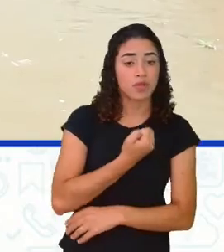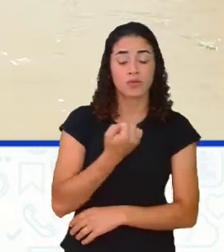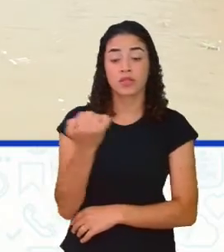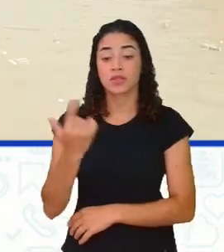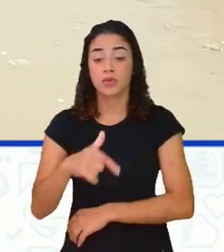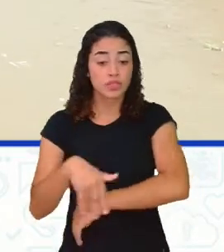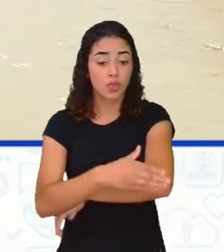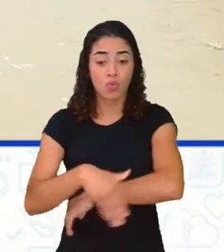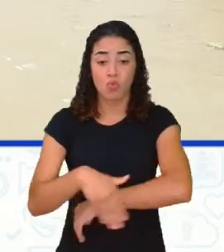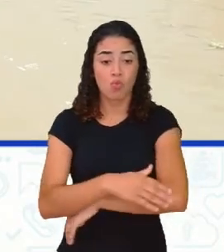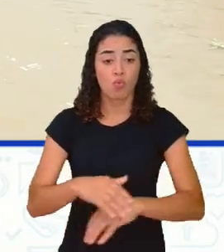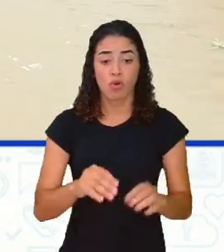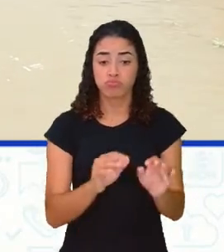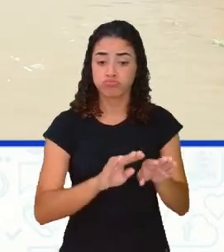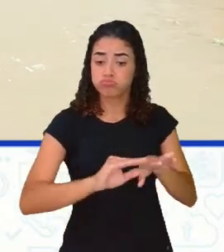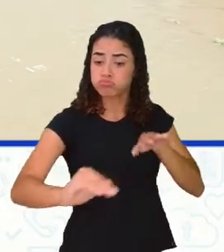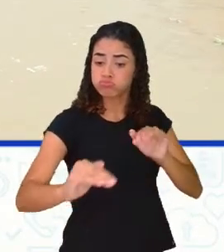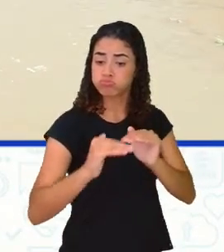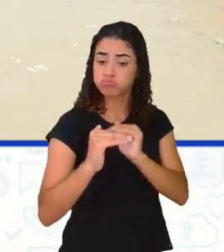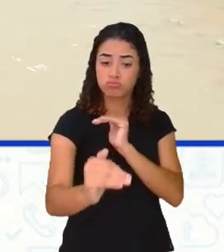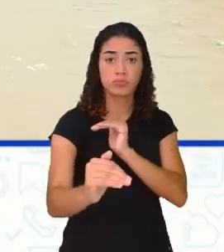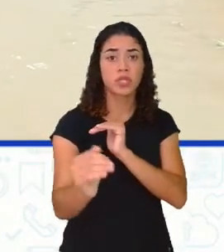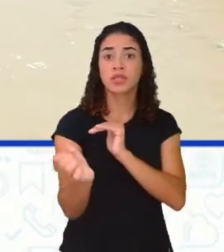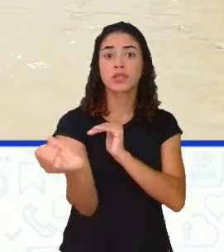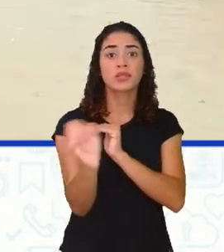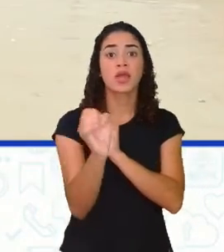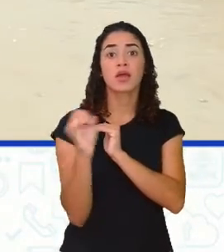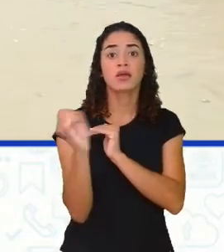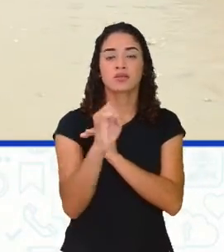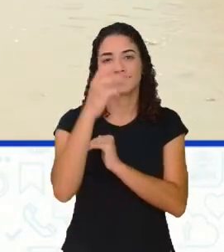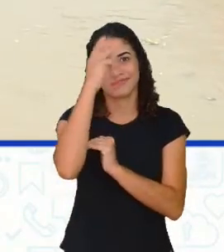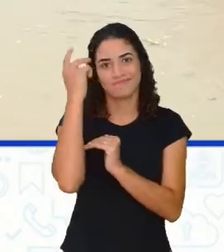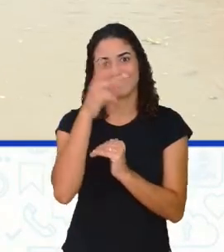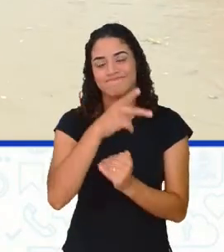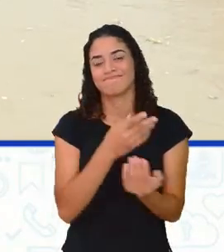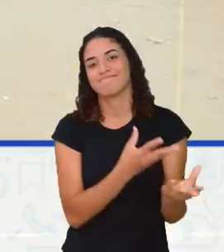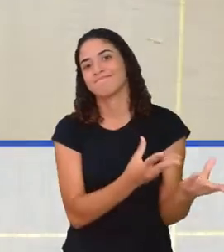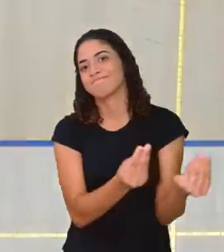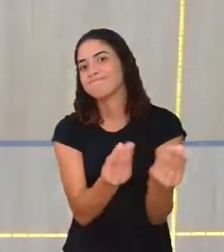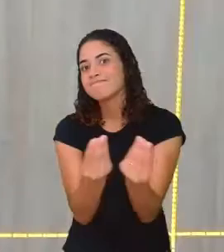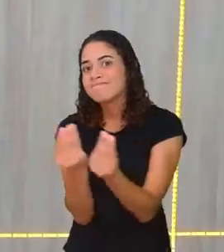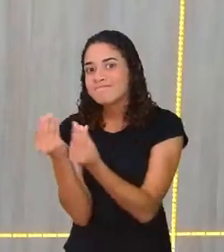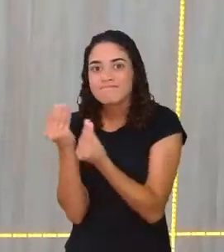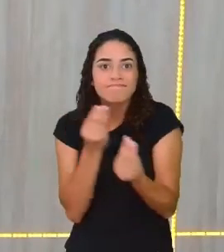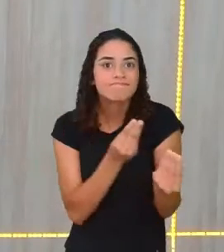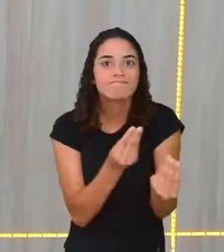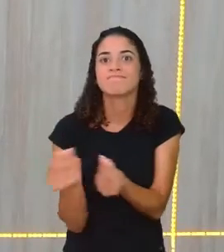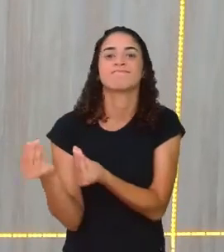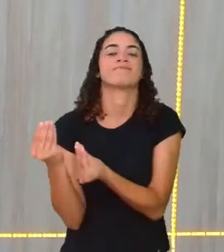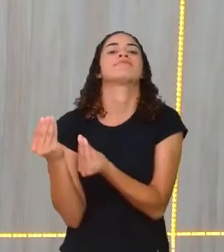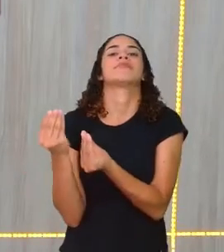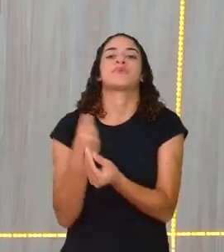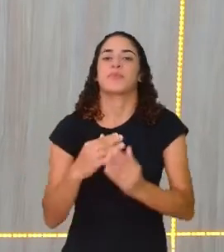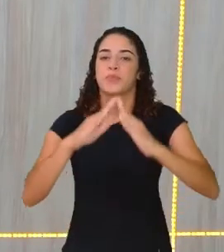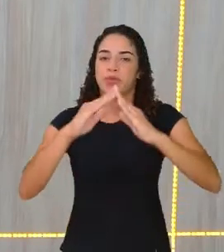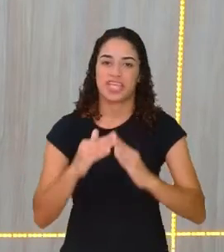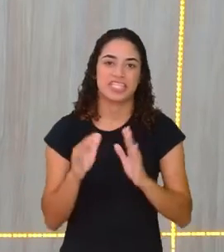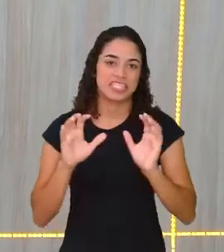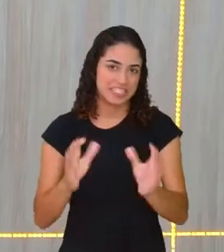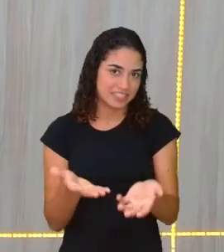asfaltada. E nós temos muitos que moram assim, em assentamentos que ainda não foram, não é?